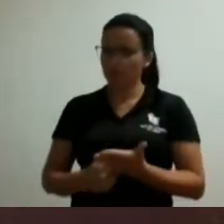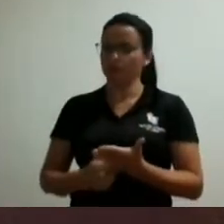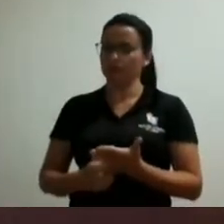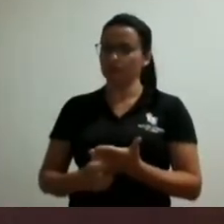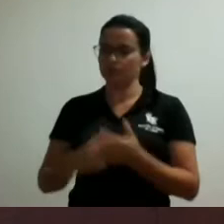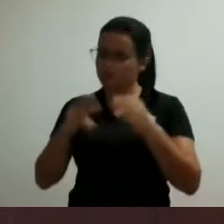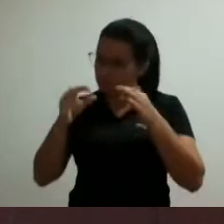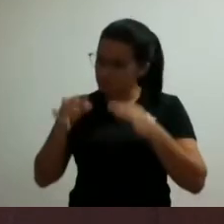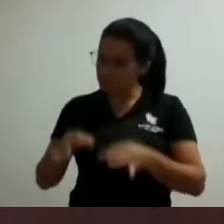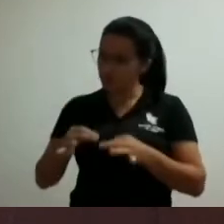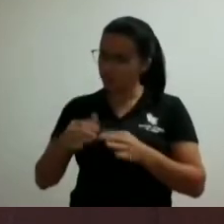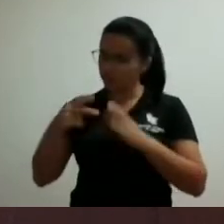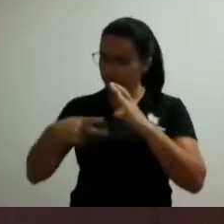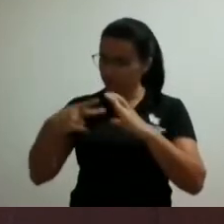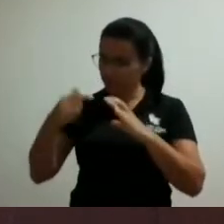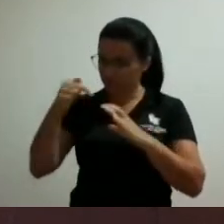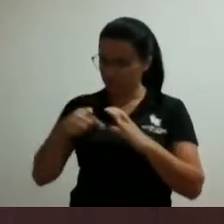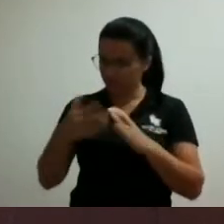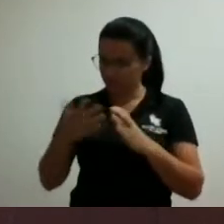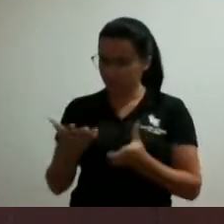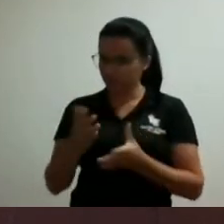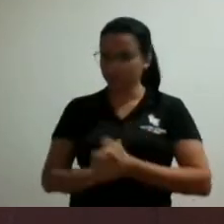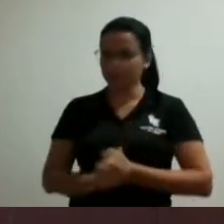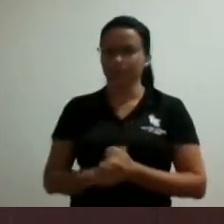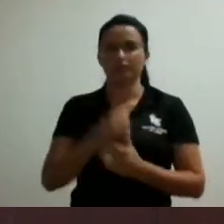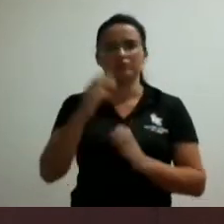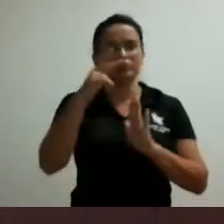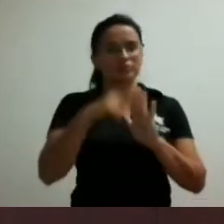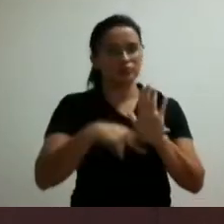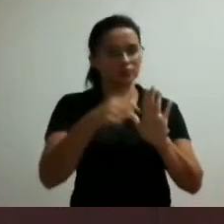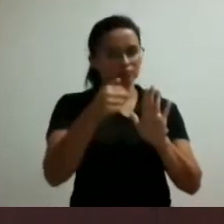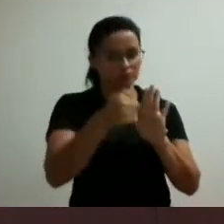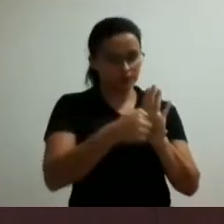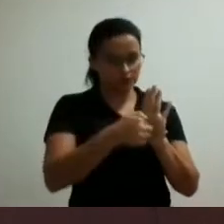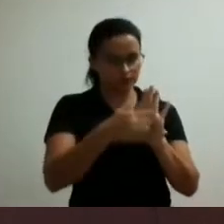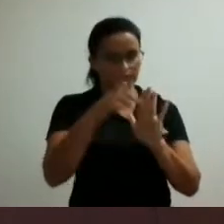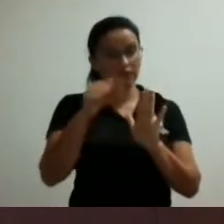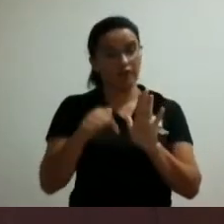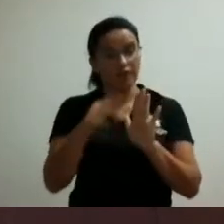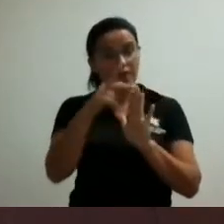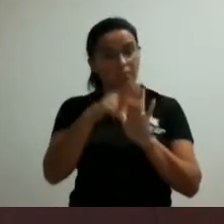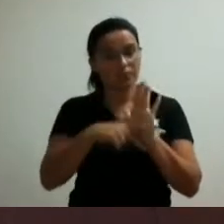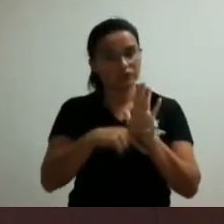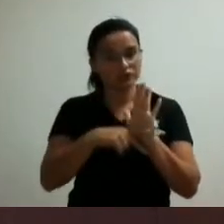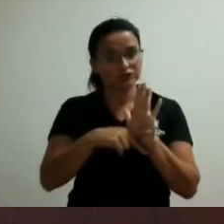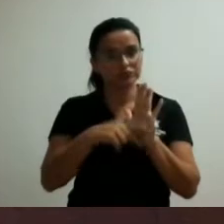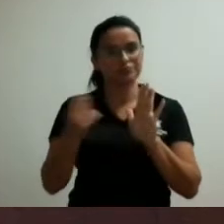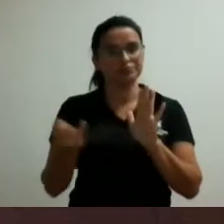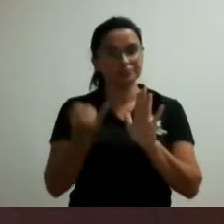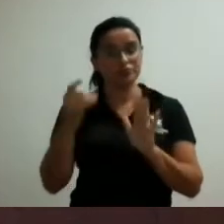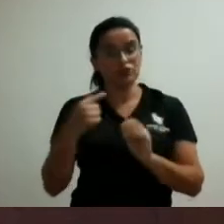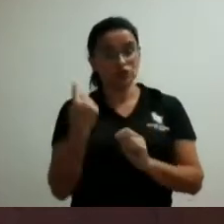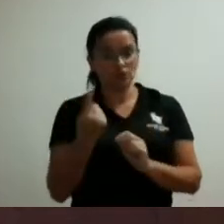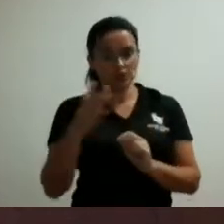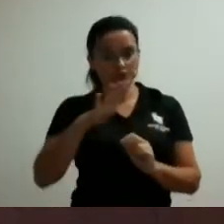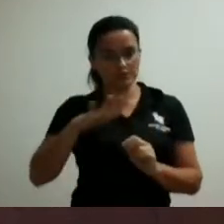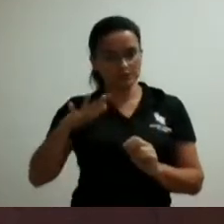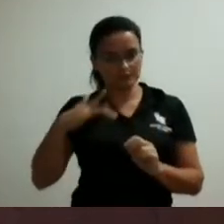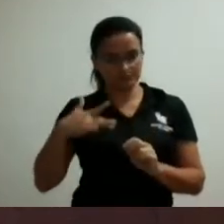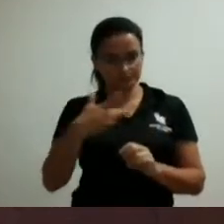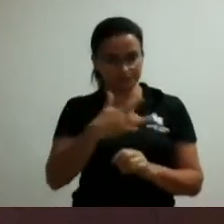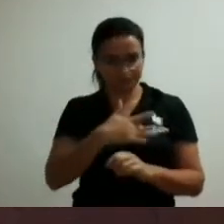isso esse projeto seu presidente ele é um projeto muito inteligente nós somos da saúde ele é